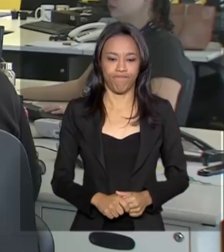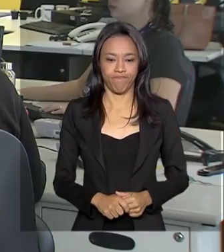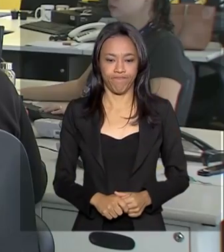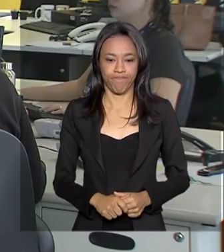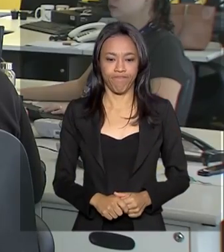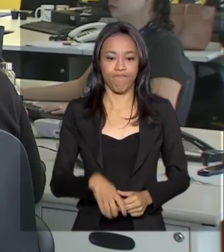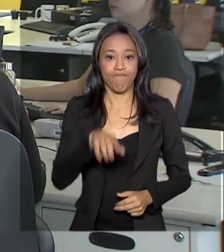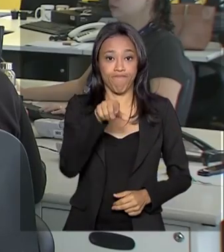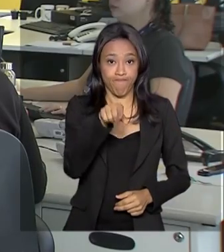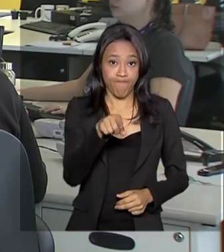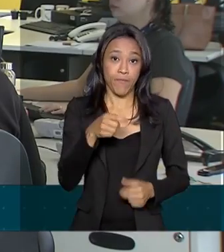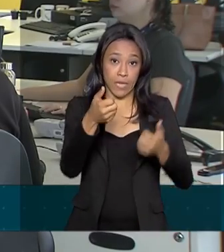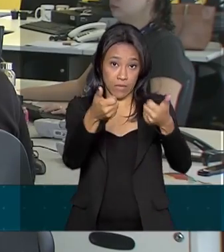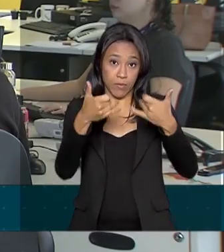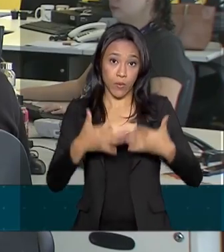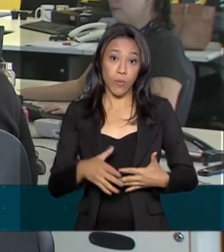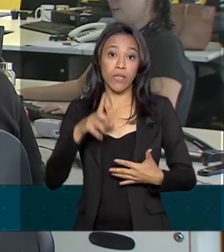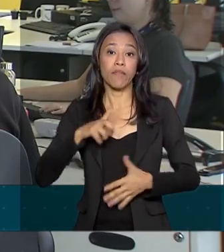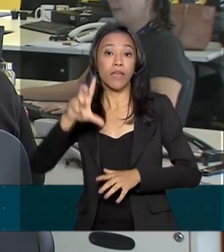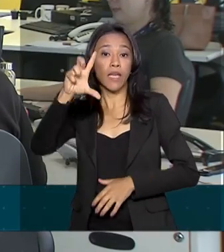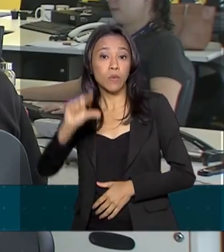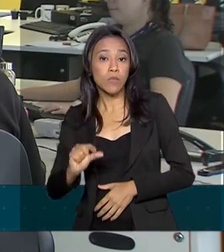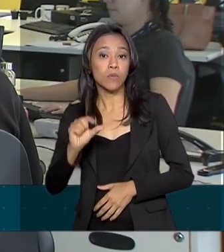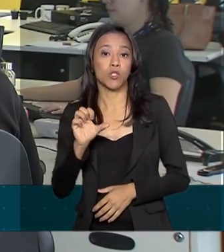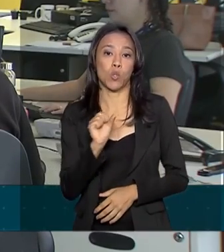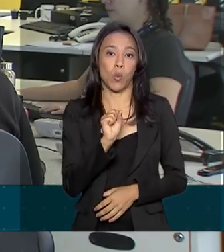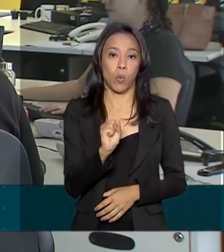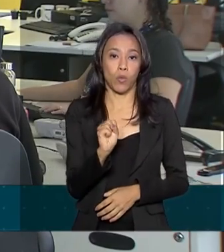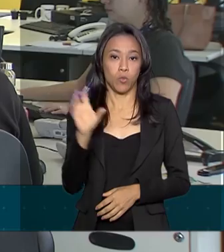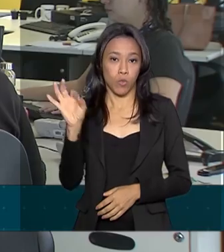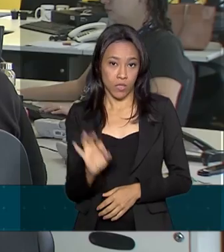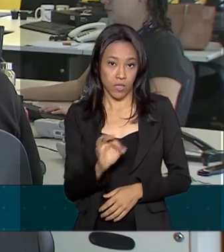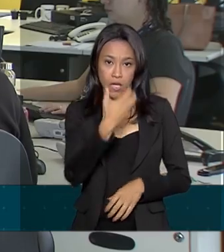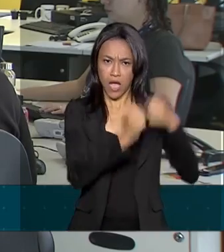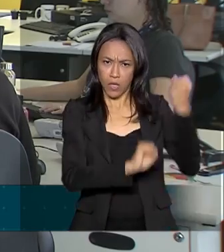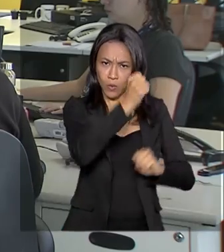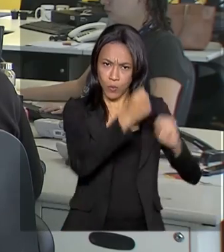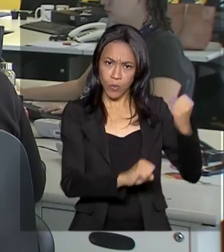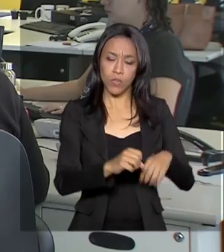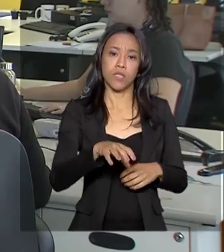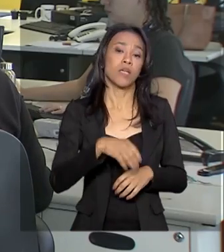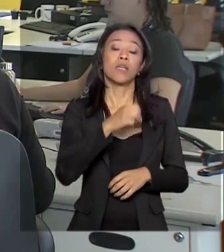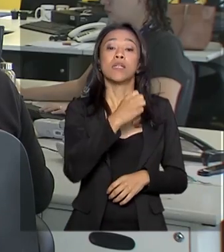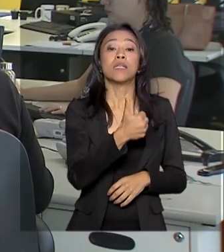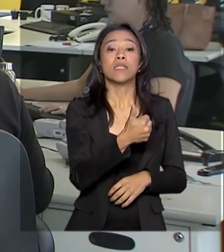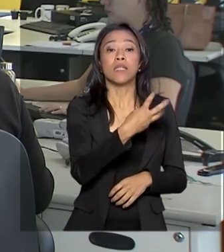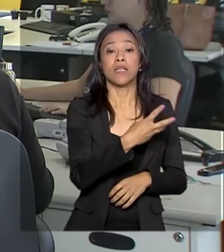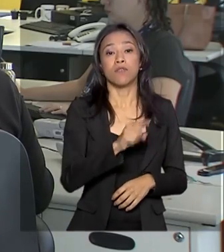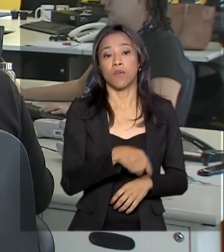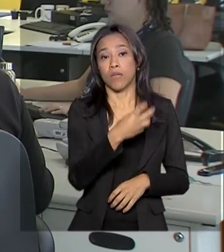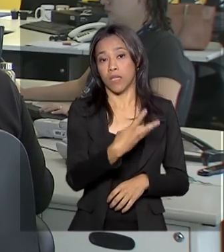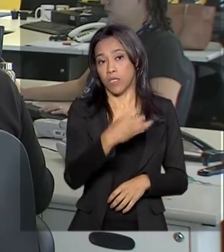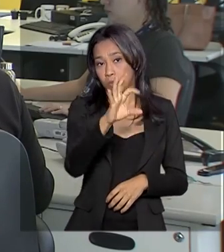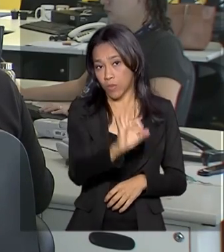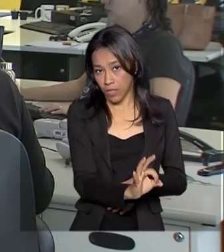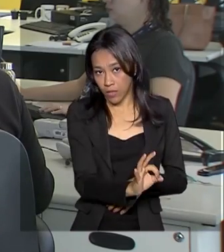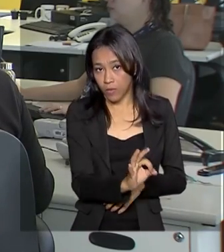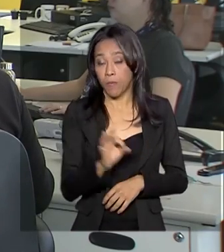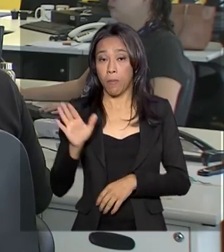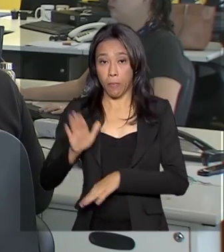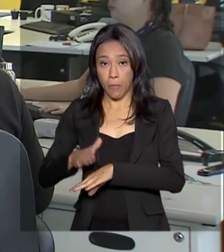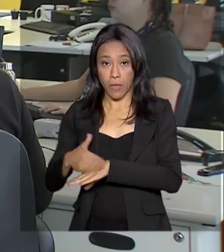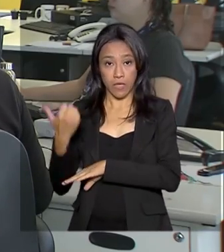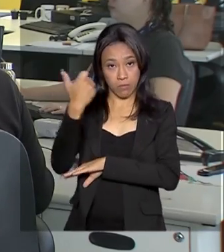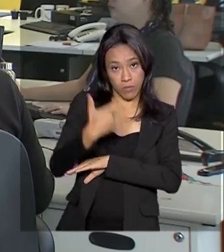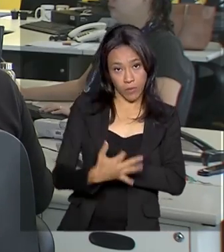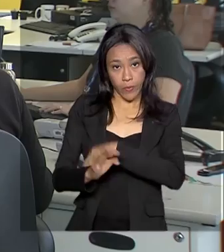O residencial teve redução média de 8% e o industrial de 13,3%. A estatal informou também